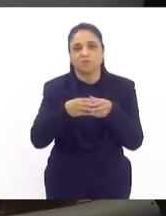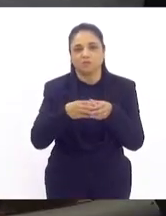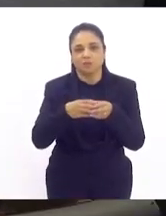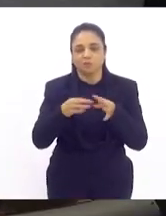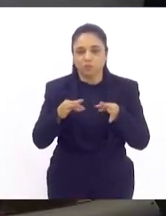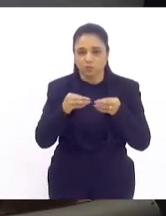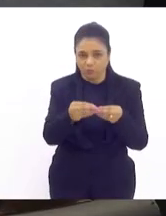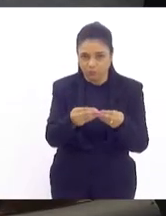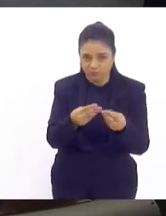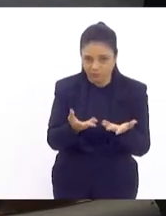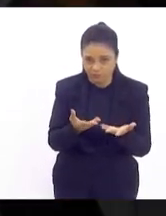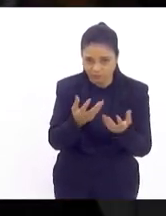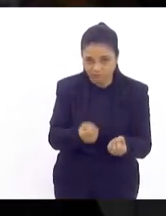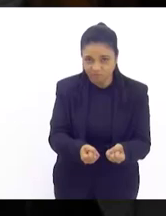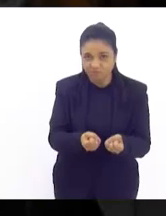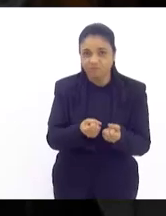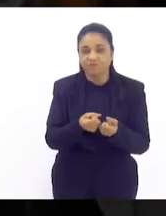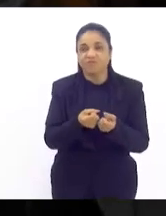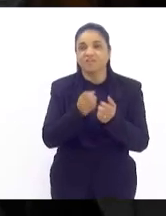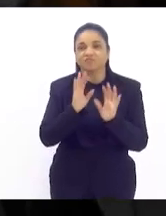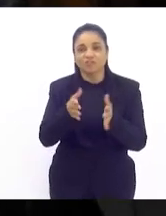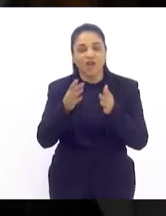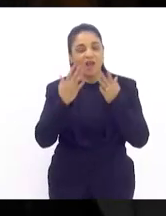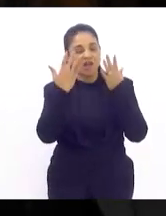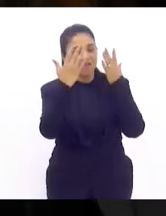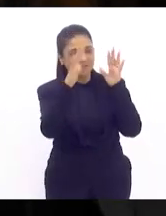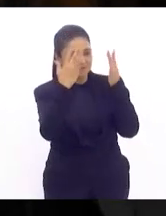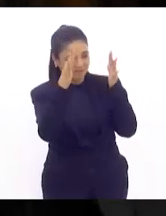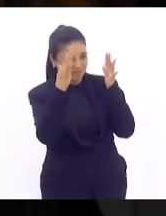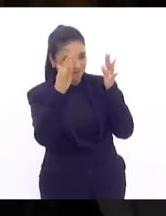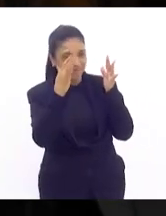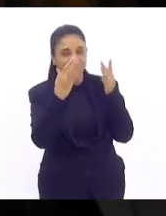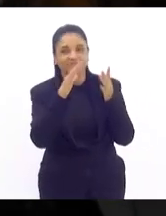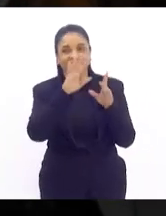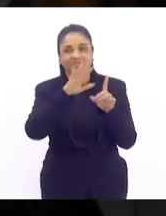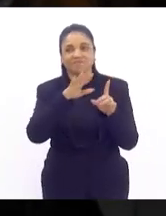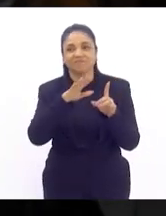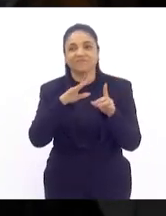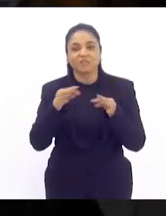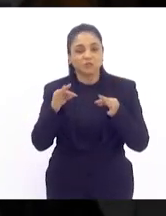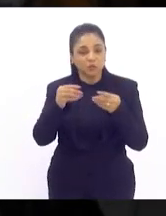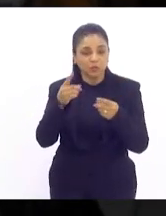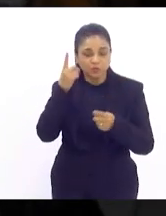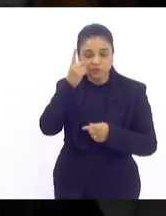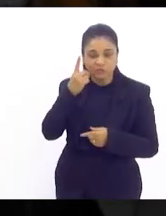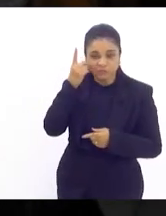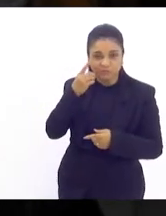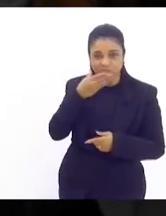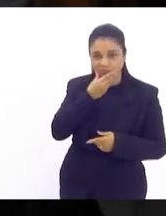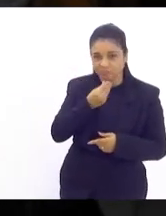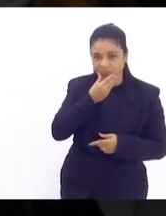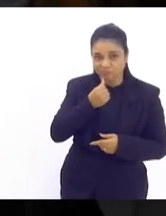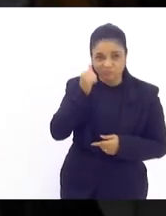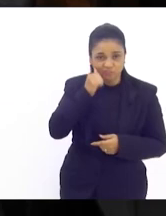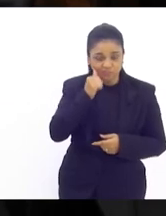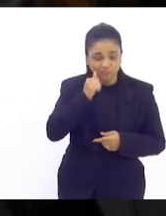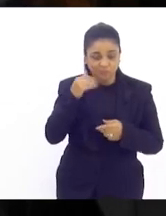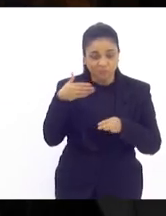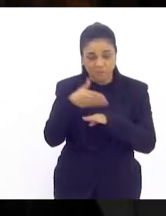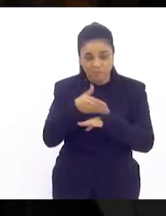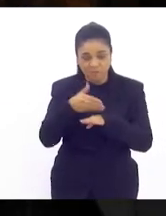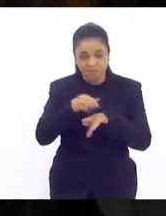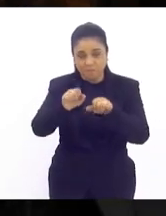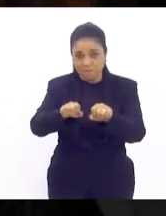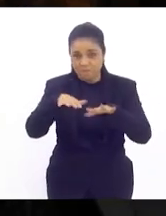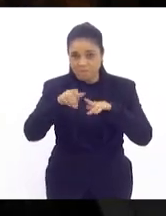presidente já saldei vossa excelência queria saudar os deputados e as deputadas ainda presentes em plenário